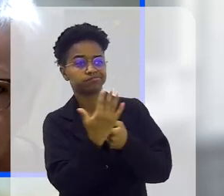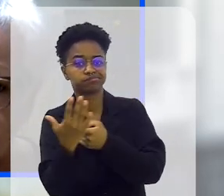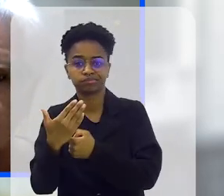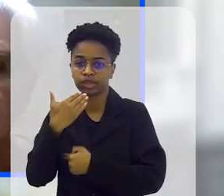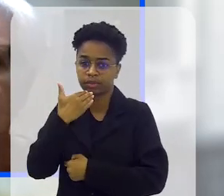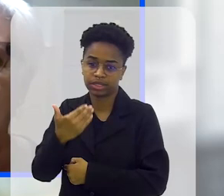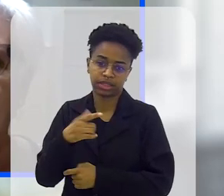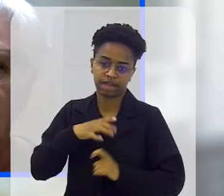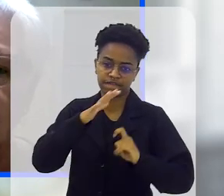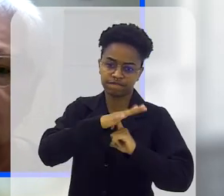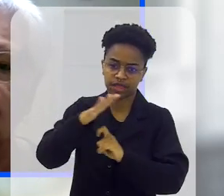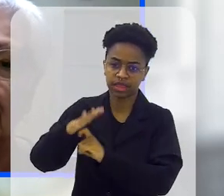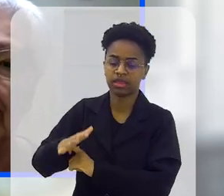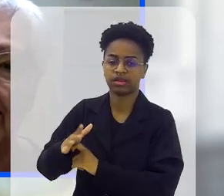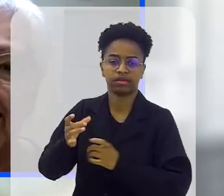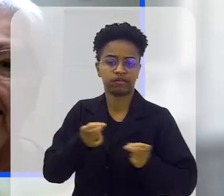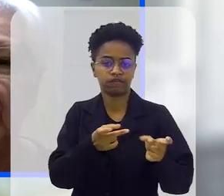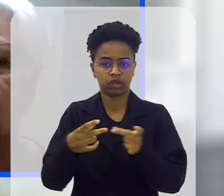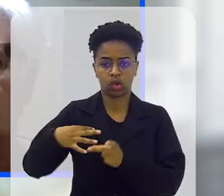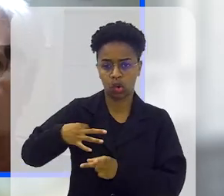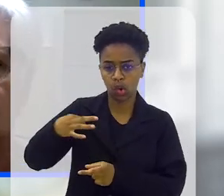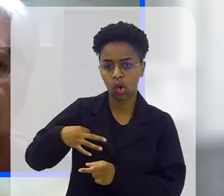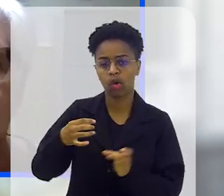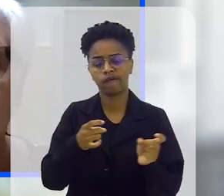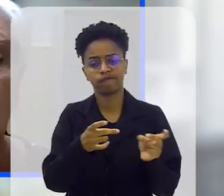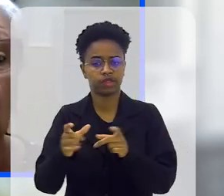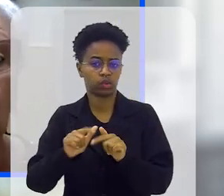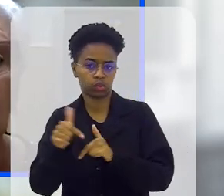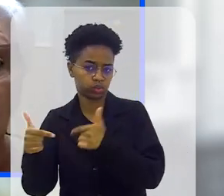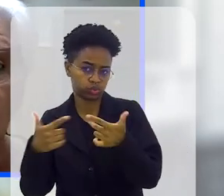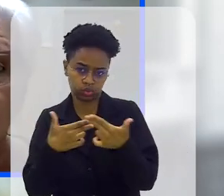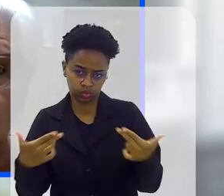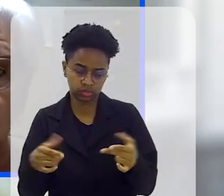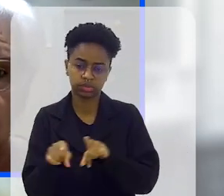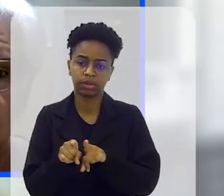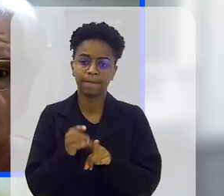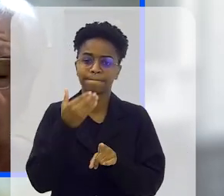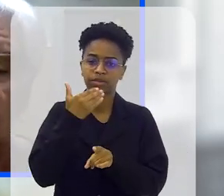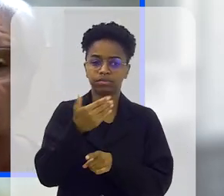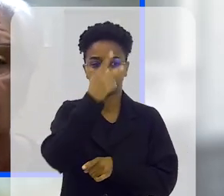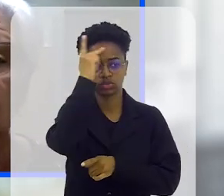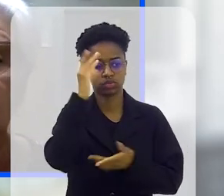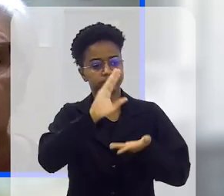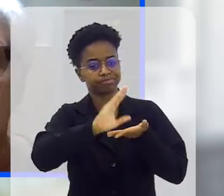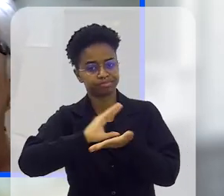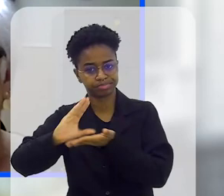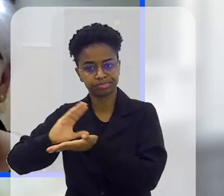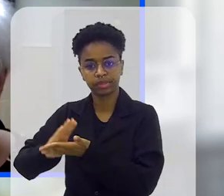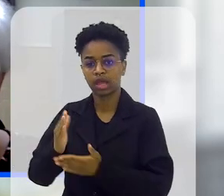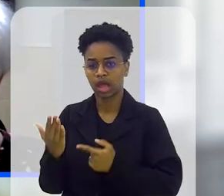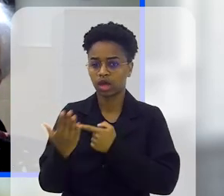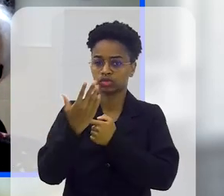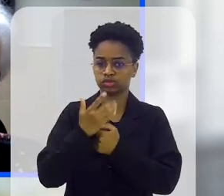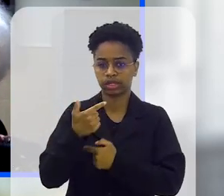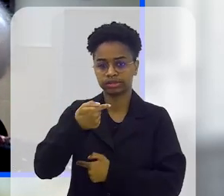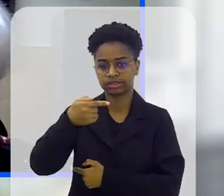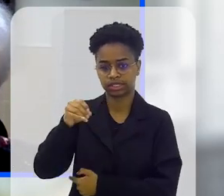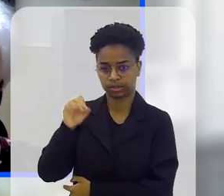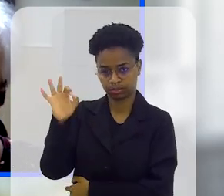formas, através de feira, bazar, eventos externos, membros contribuintes, para garantir os outros